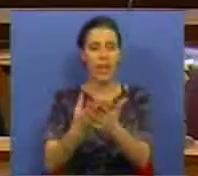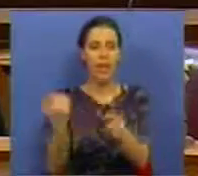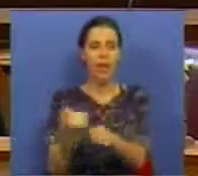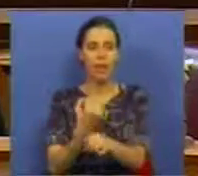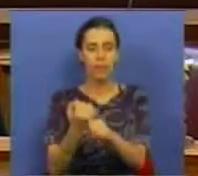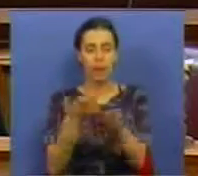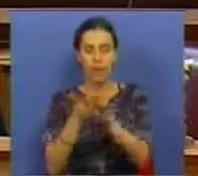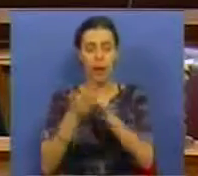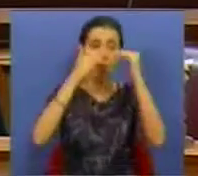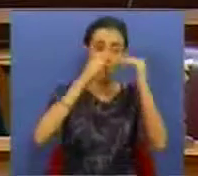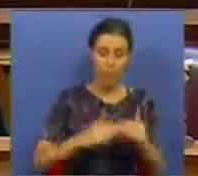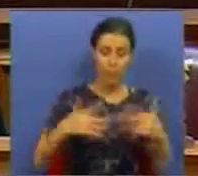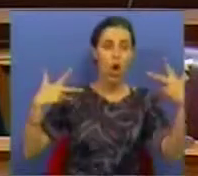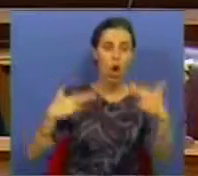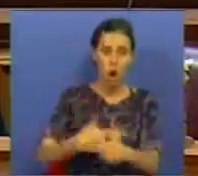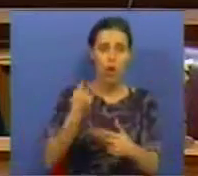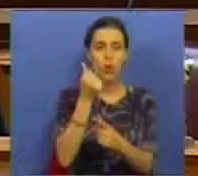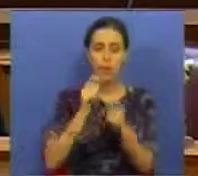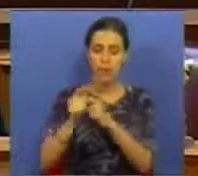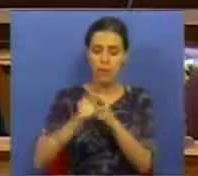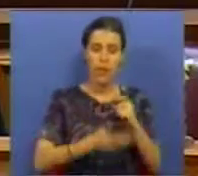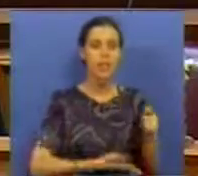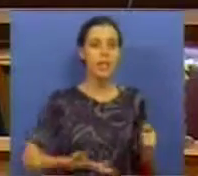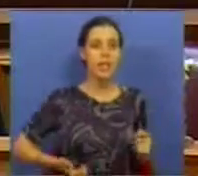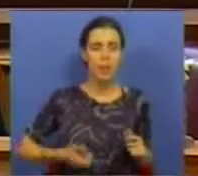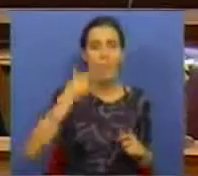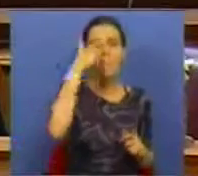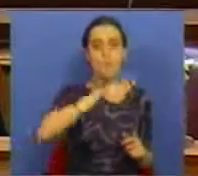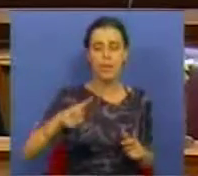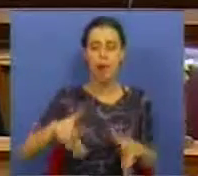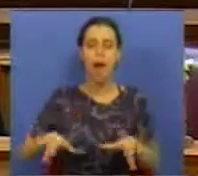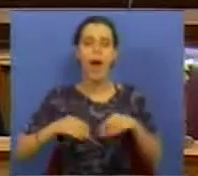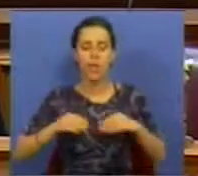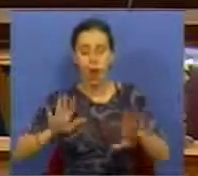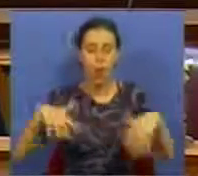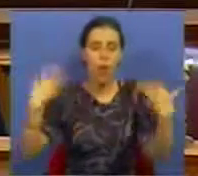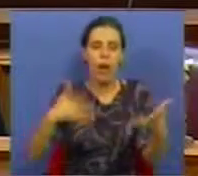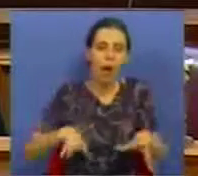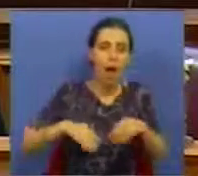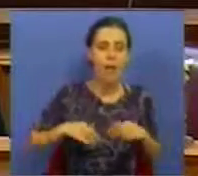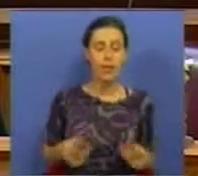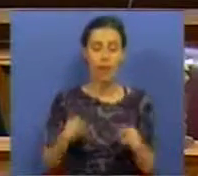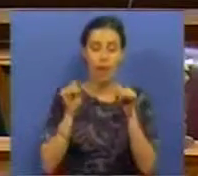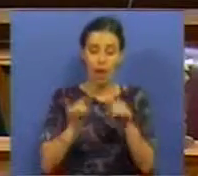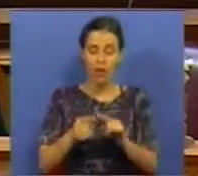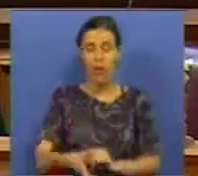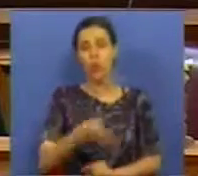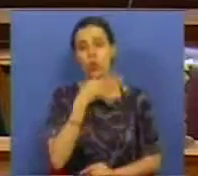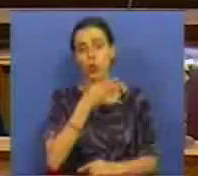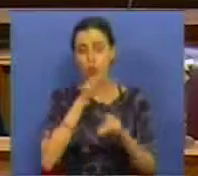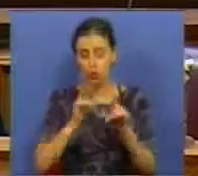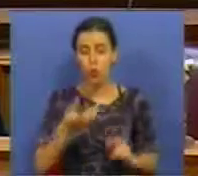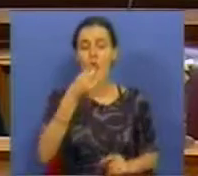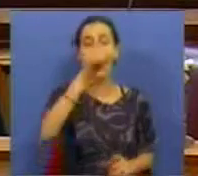Vamos baixar e cortar no subsídio de desemprego para que as pessoas aceitem qualquer coisa. É esse o discurso